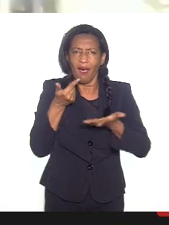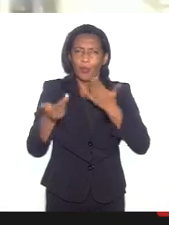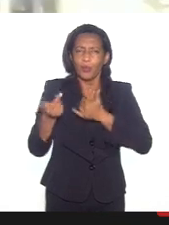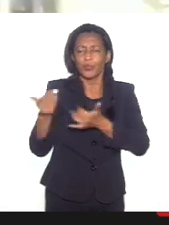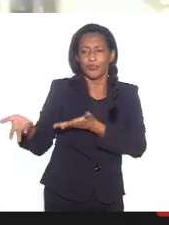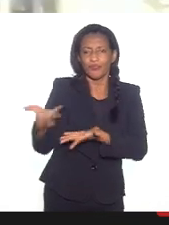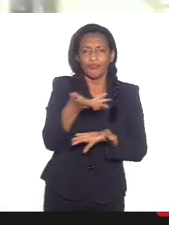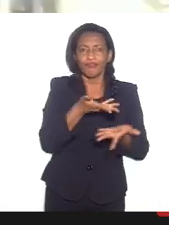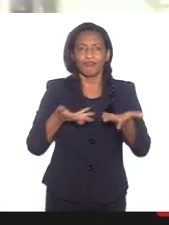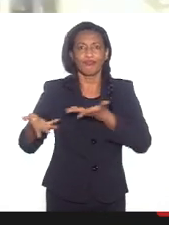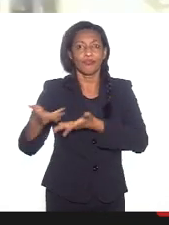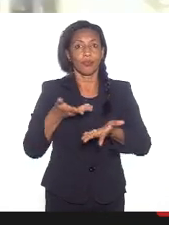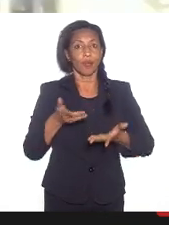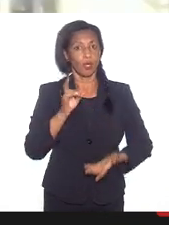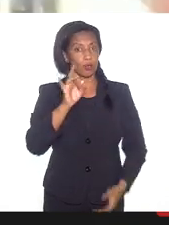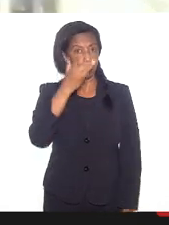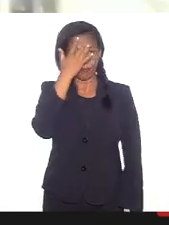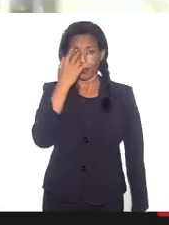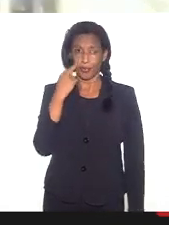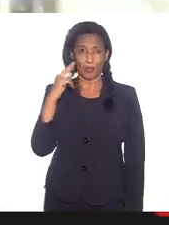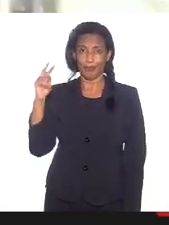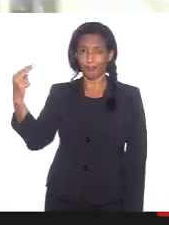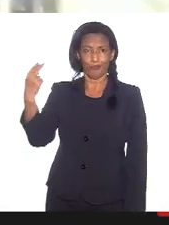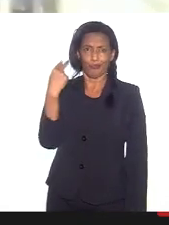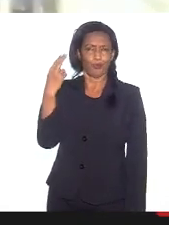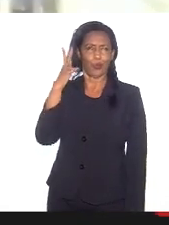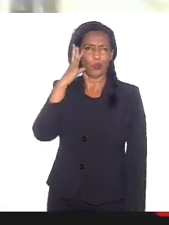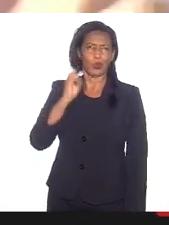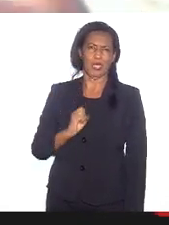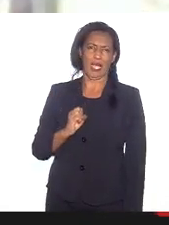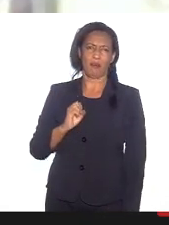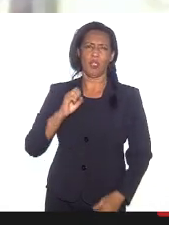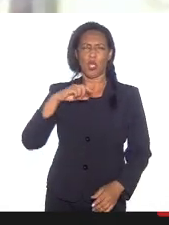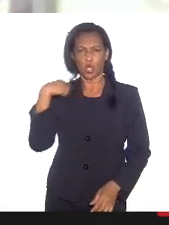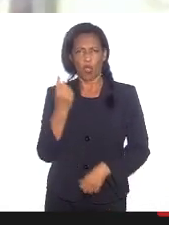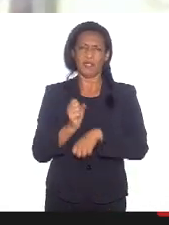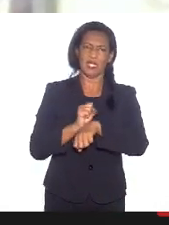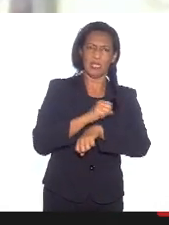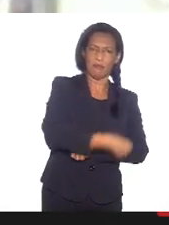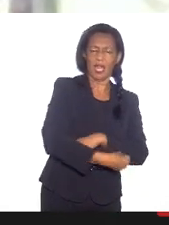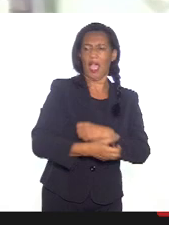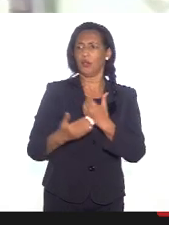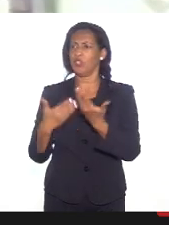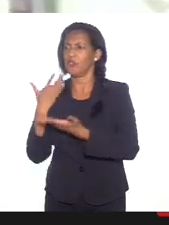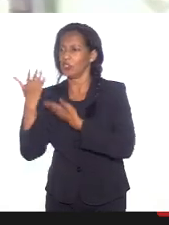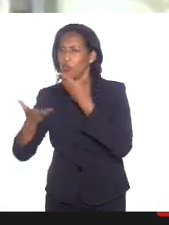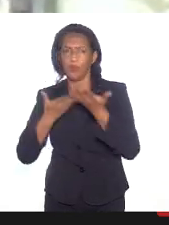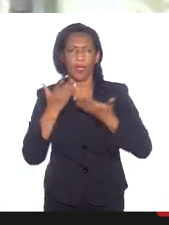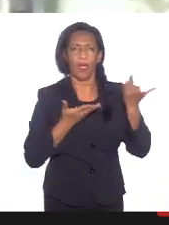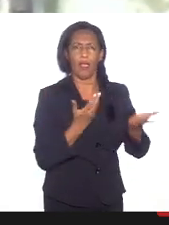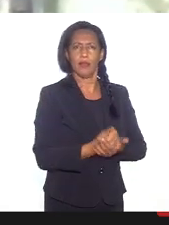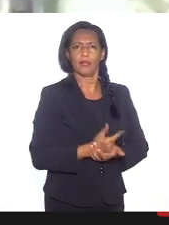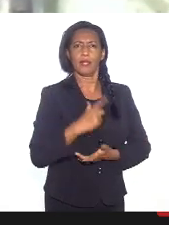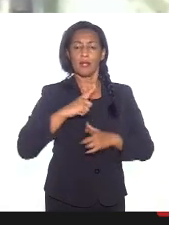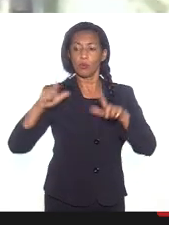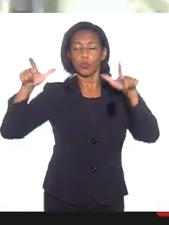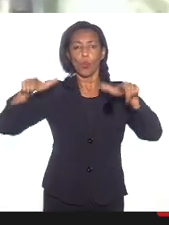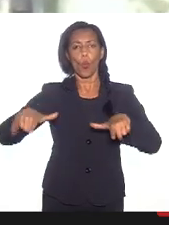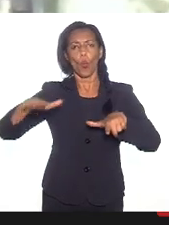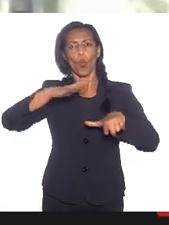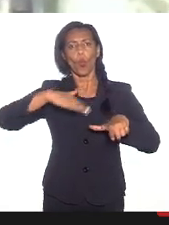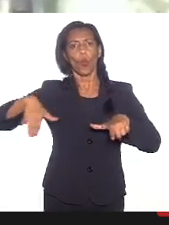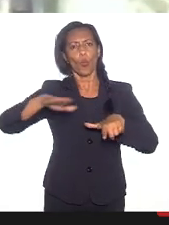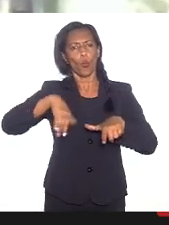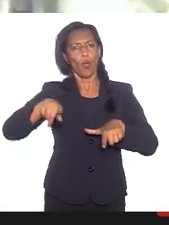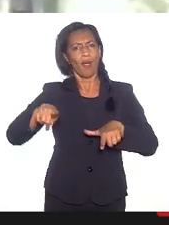Só que as pessoas não veem. Nós fazemos seminários, nós fazemos encontros, rodas de conversa, tudo isso o terreiro faz. Nós temos um espaço que ele